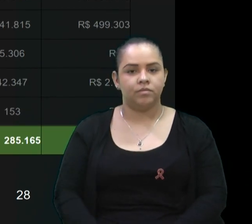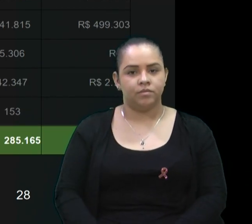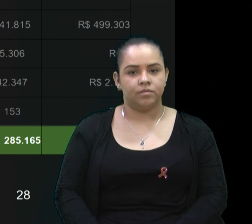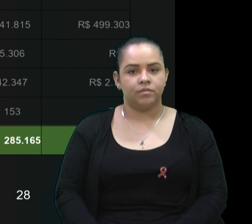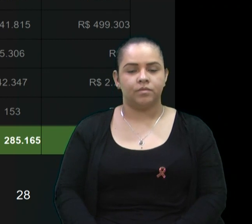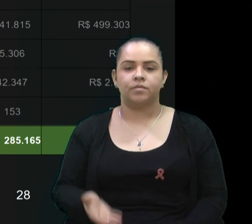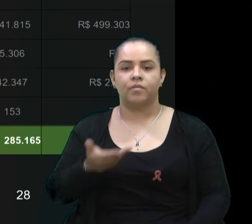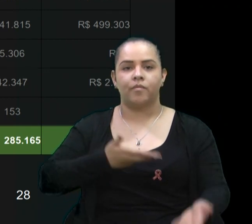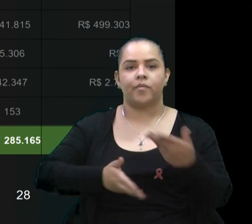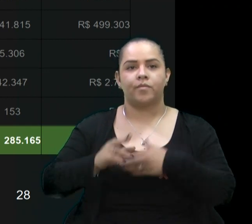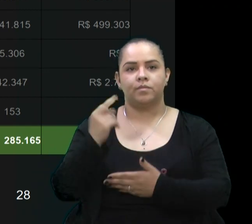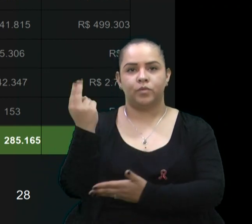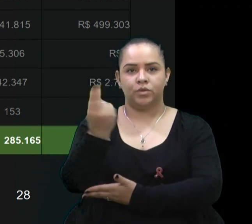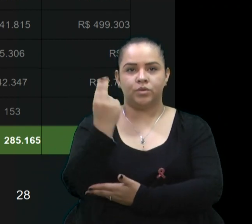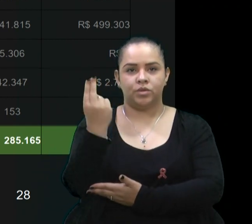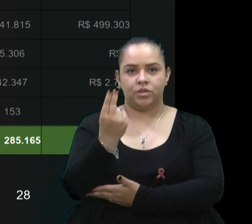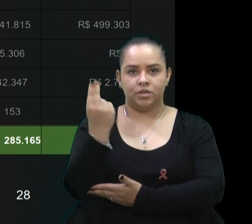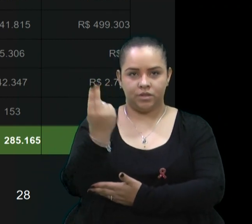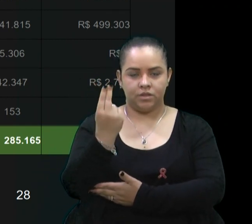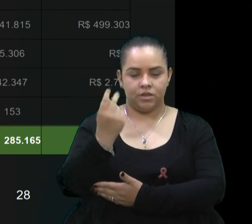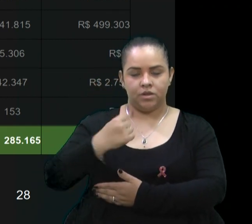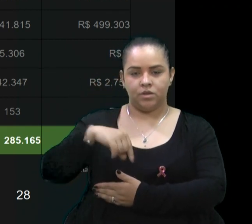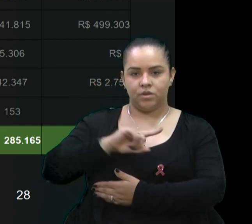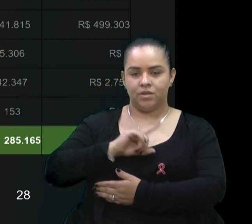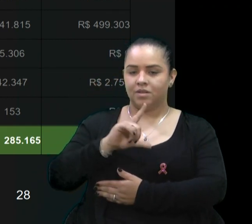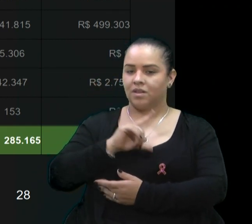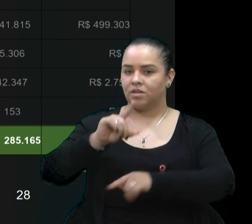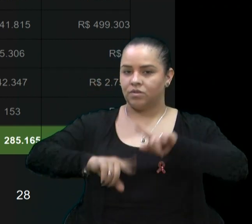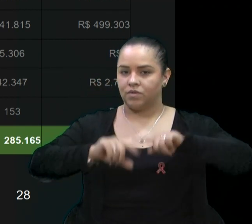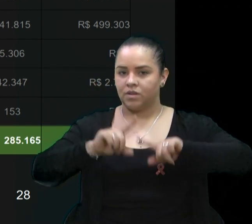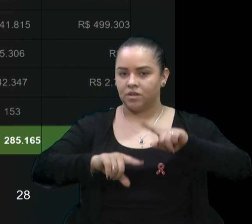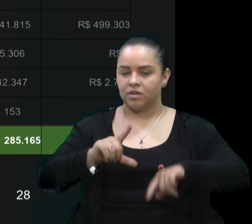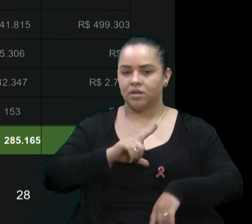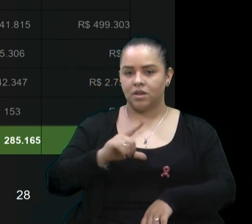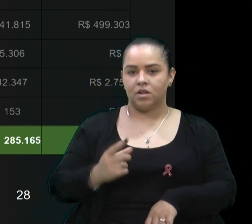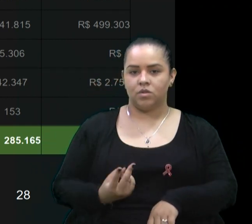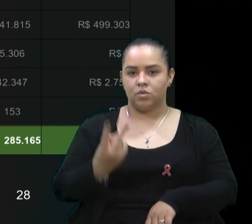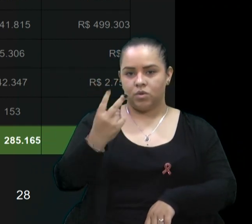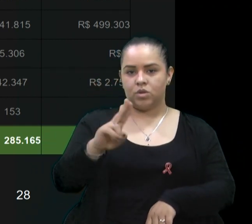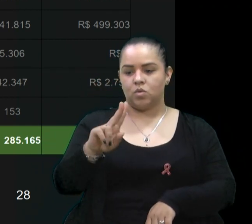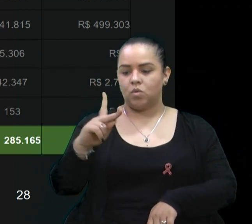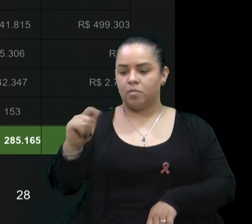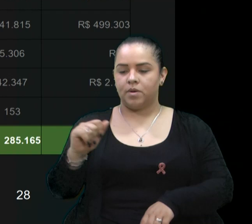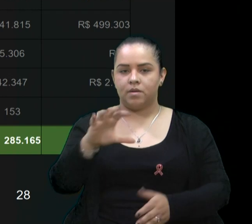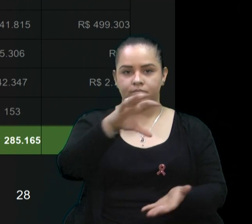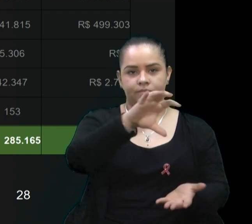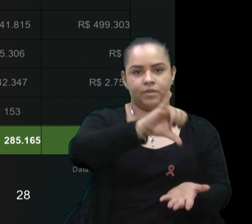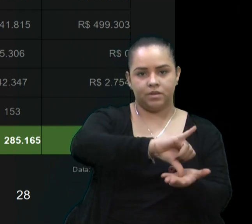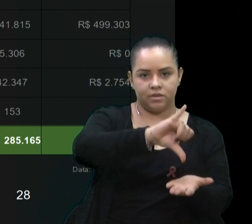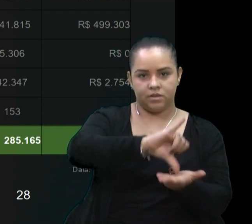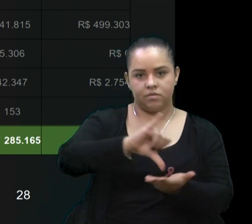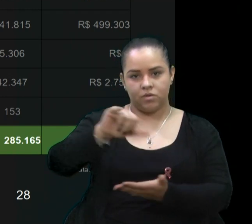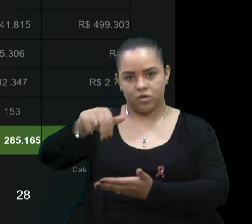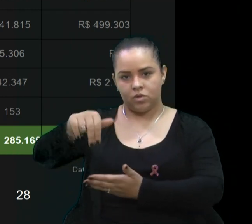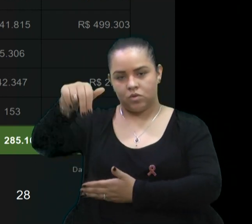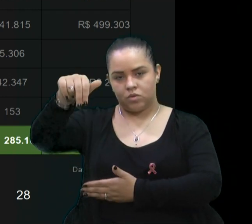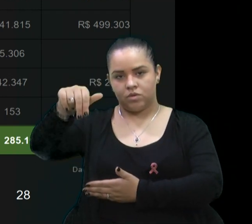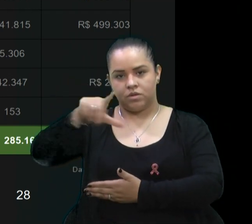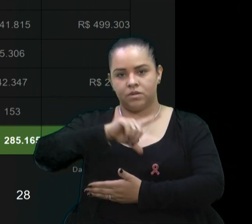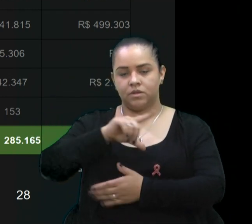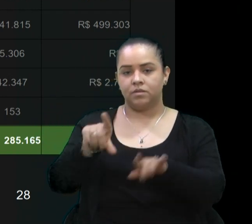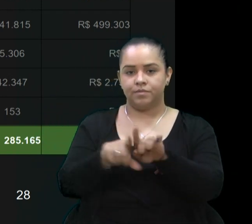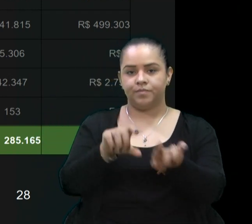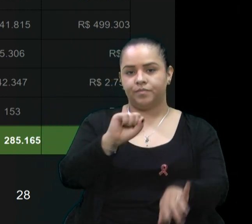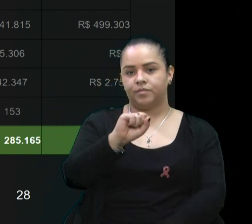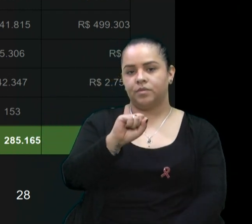Atendimentos de urgência e emergência. Então, nós temos serviços que são as duas UPAs na cidade e o serviço de atendimento de urgência do SAMU.